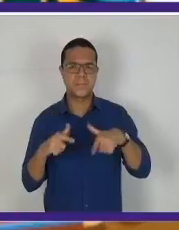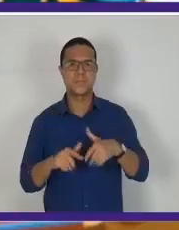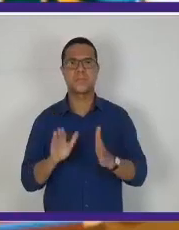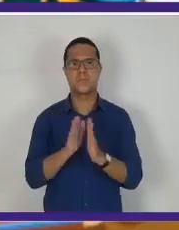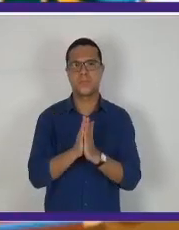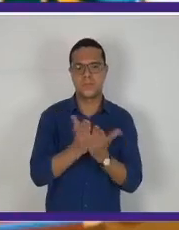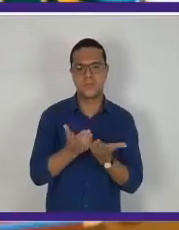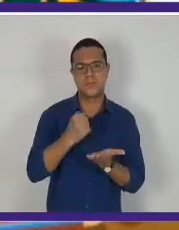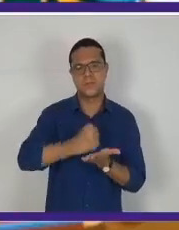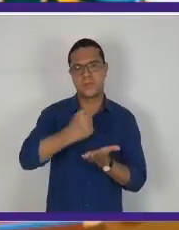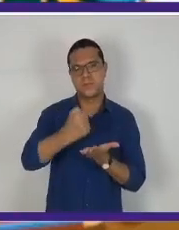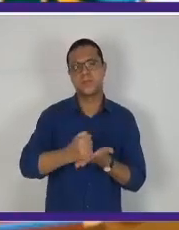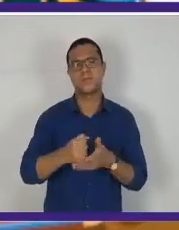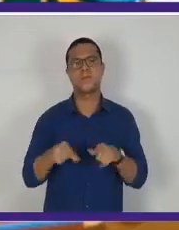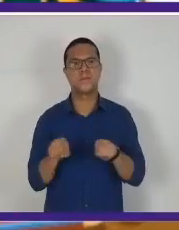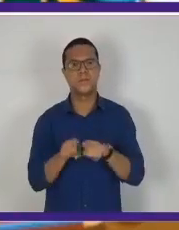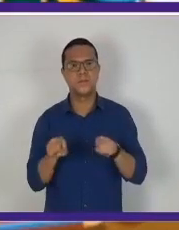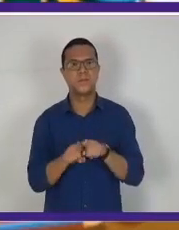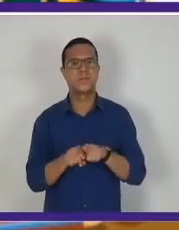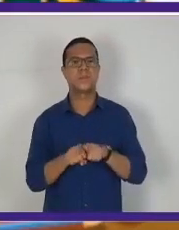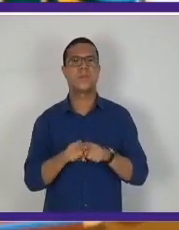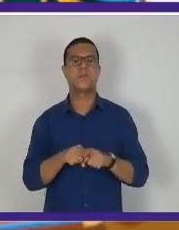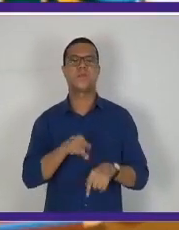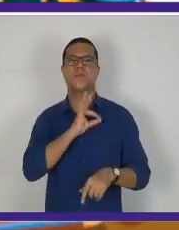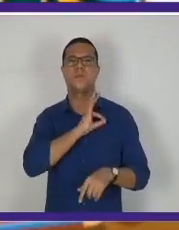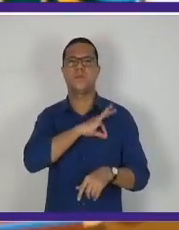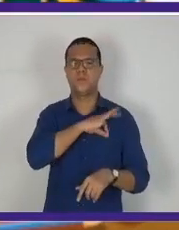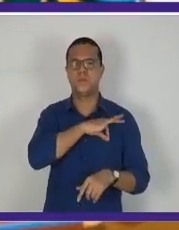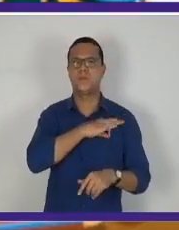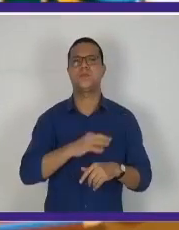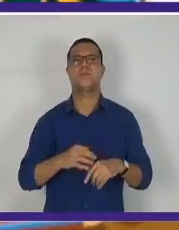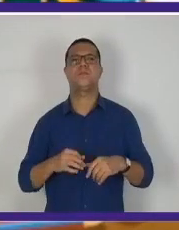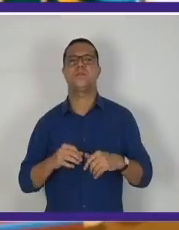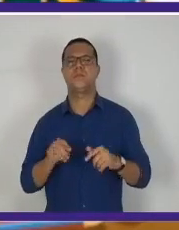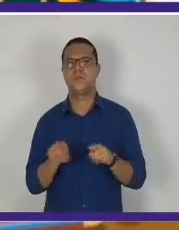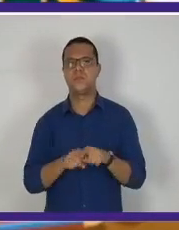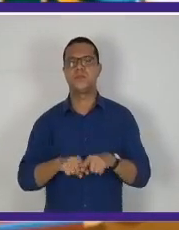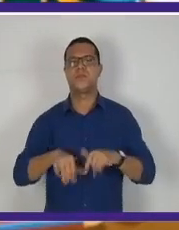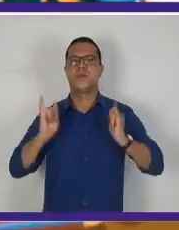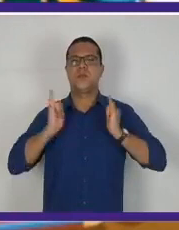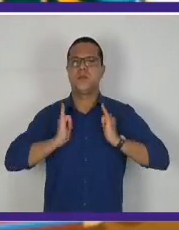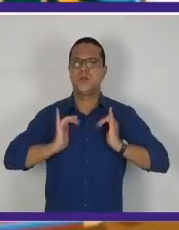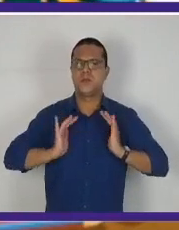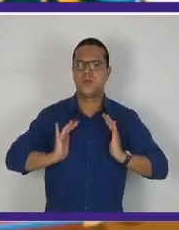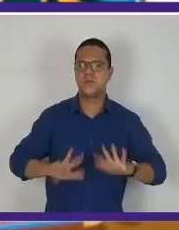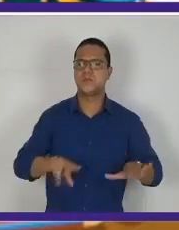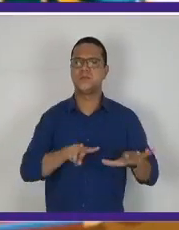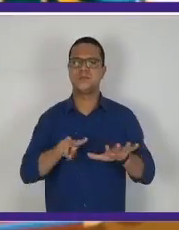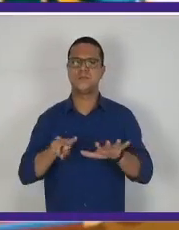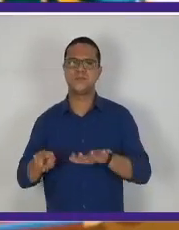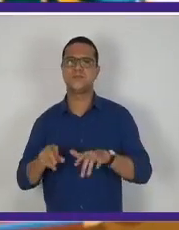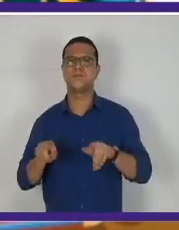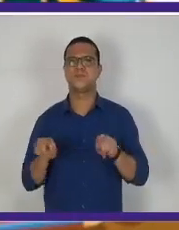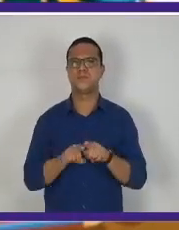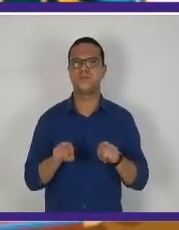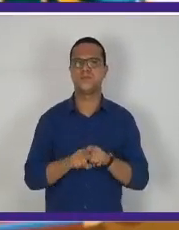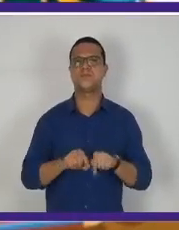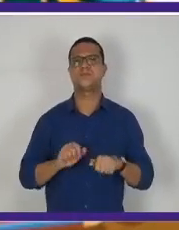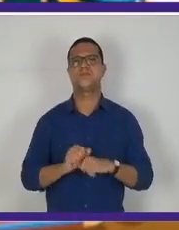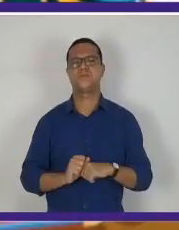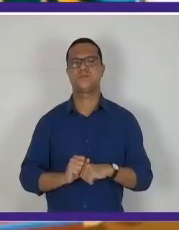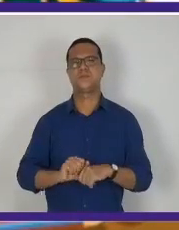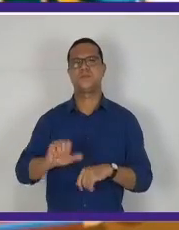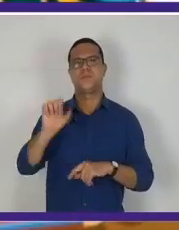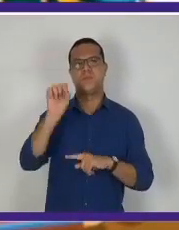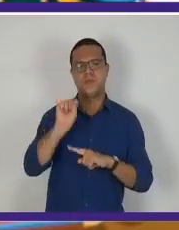carteira de trabalho, instituição do salário mínimo, do descanso semanal recompensado, da jornada de trabalho